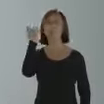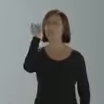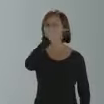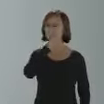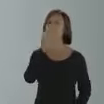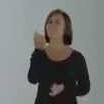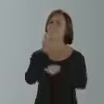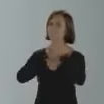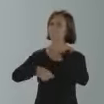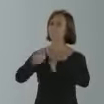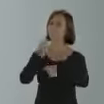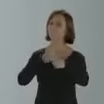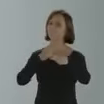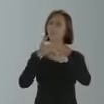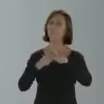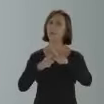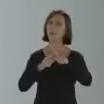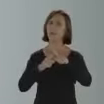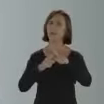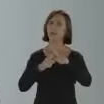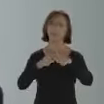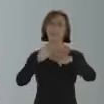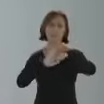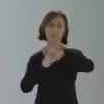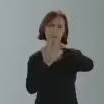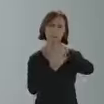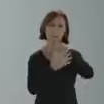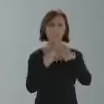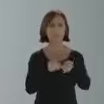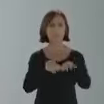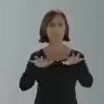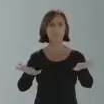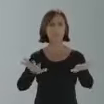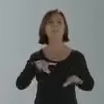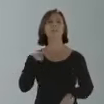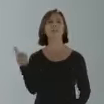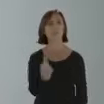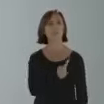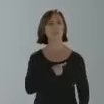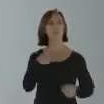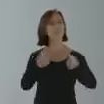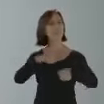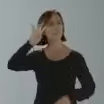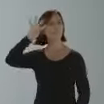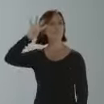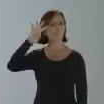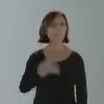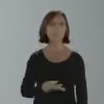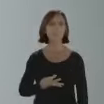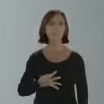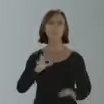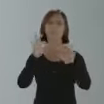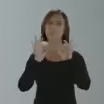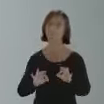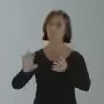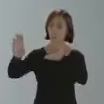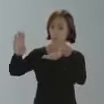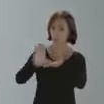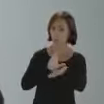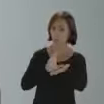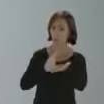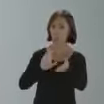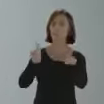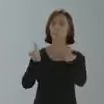econômica que uma pandemia causa. Mas temos que fazer o que precisa ser feito. Dedicar recursos